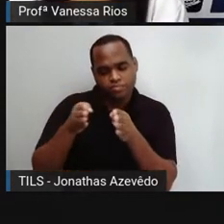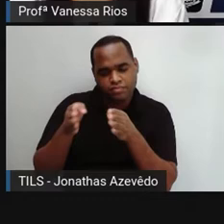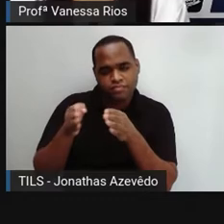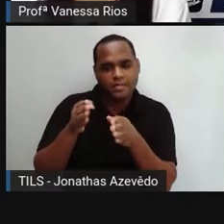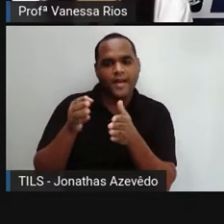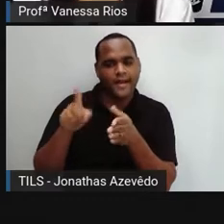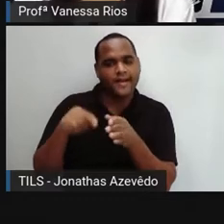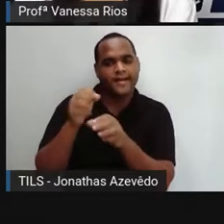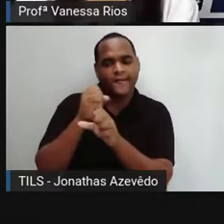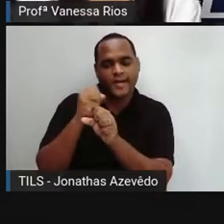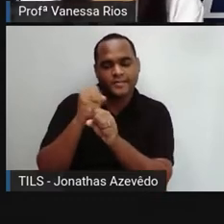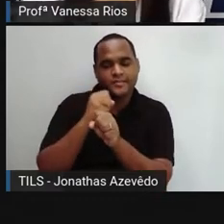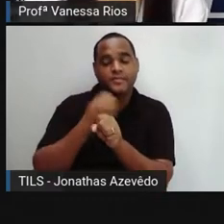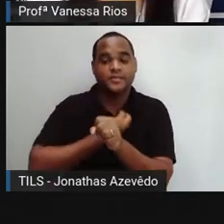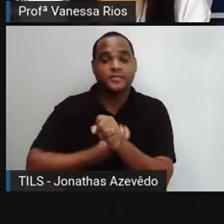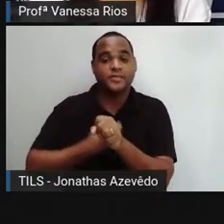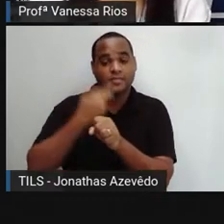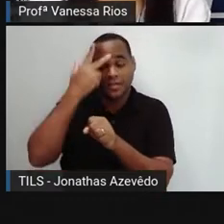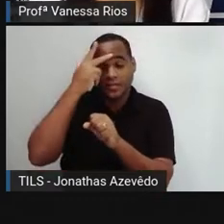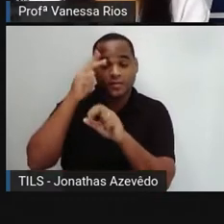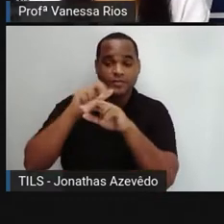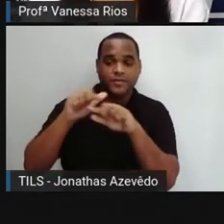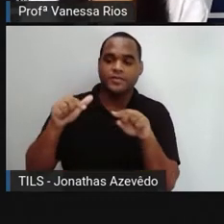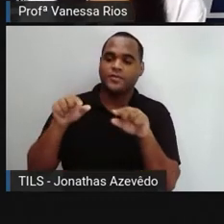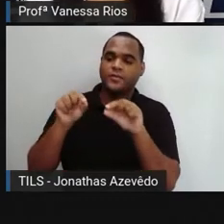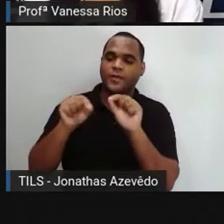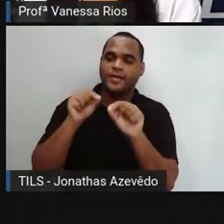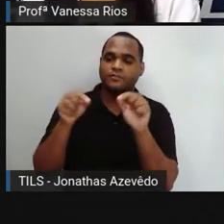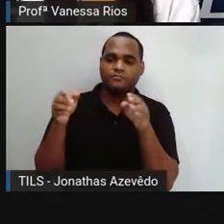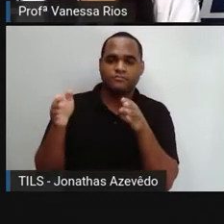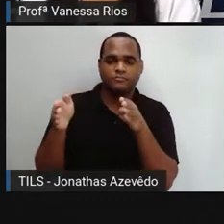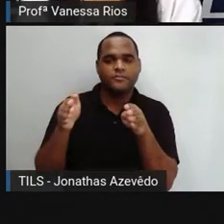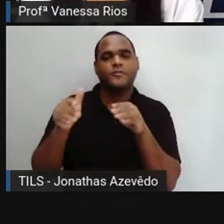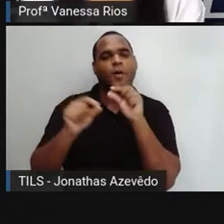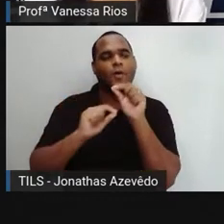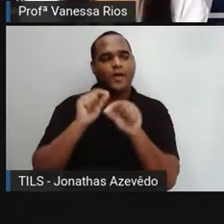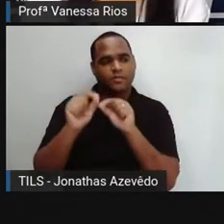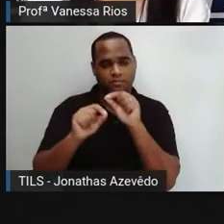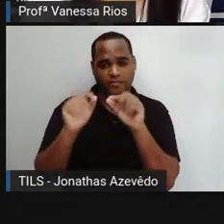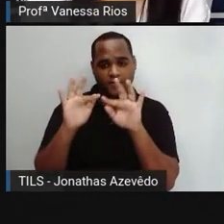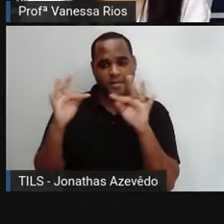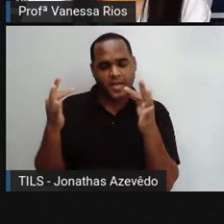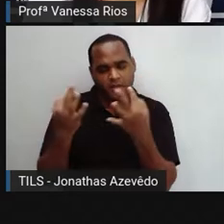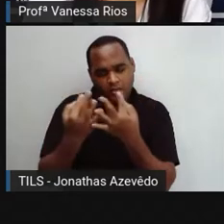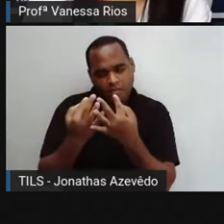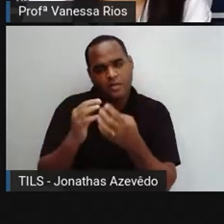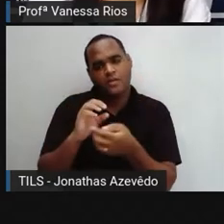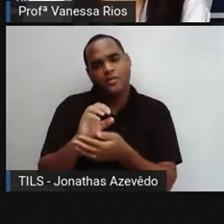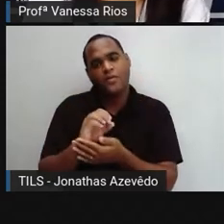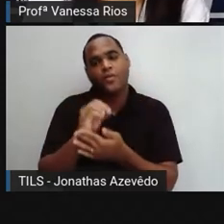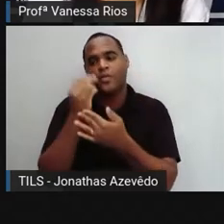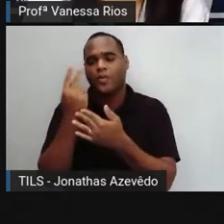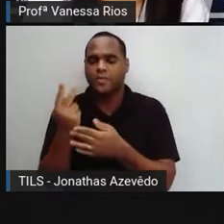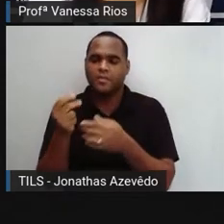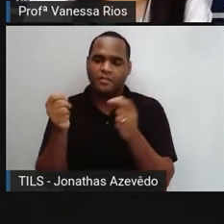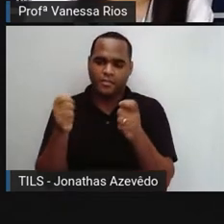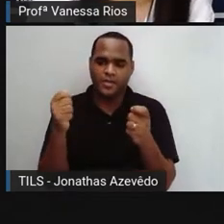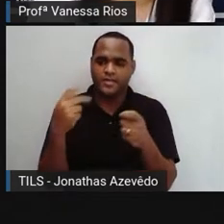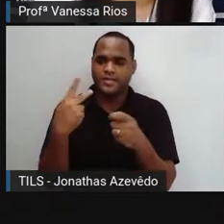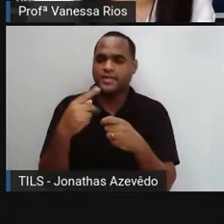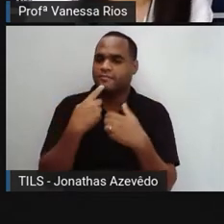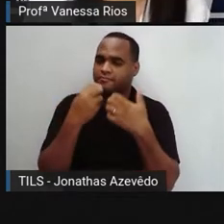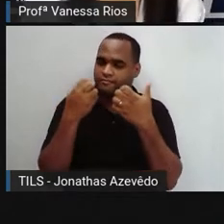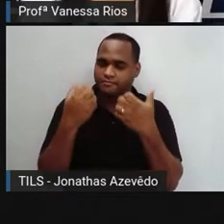alguém, se retratava momentos relacionados à família, ou que fosse um álbum que falasse sobre um